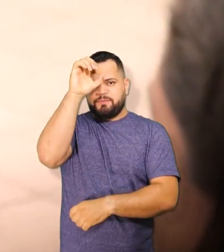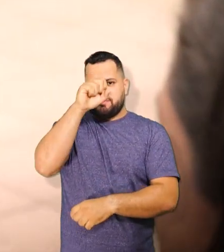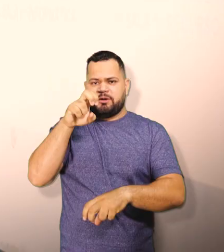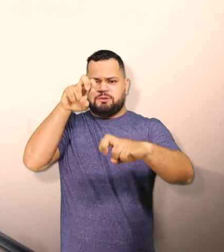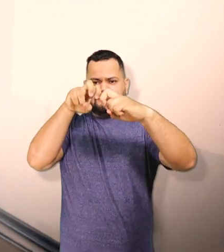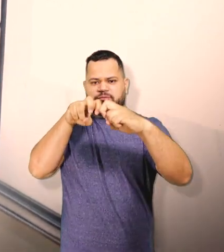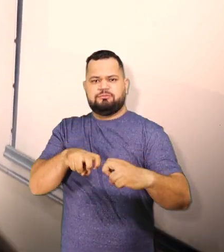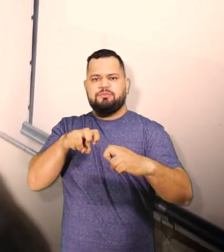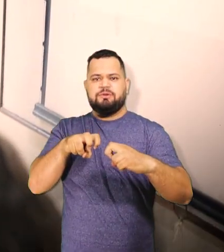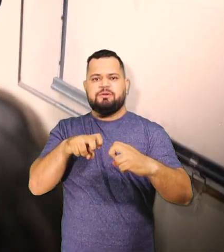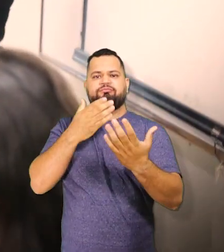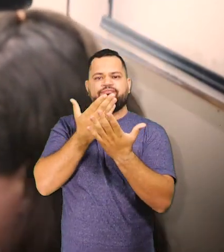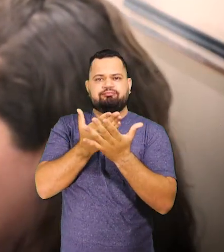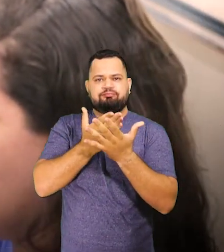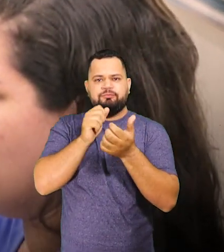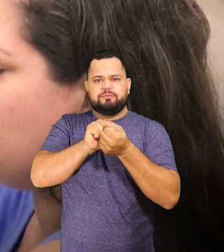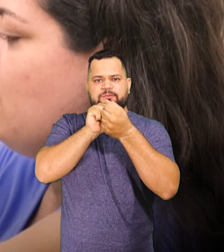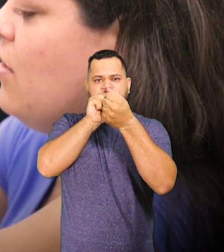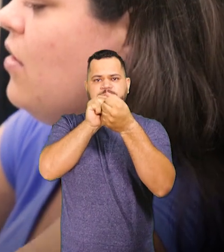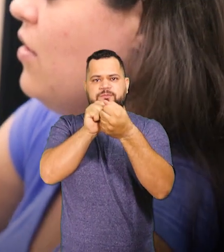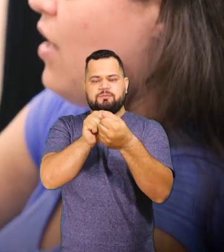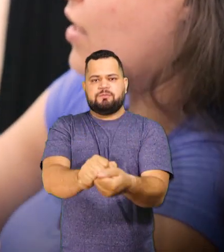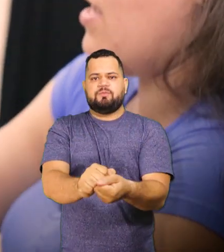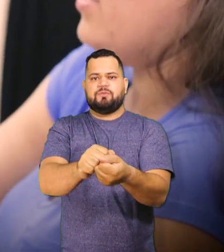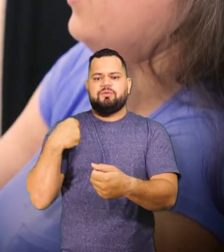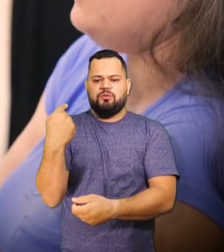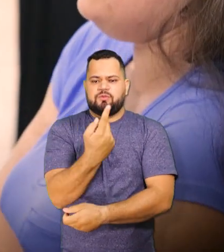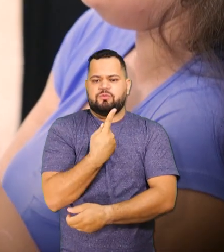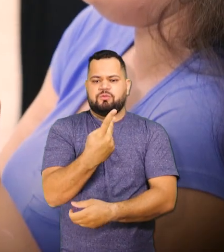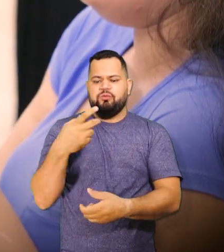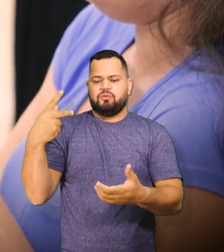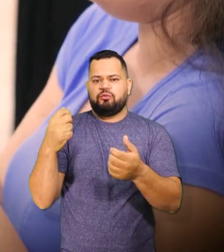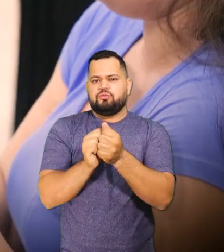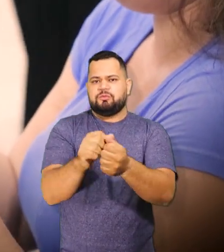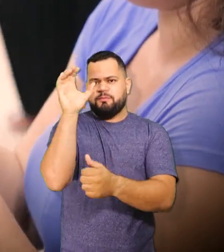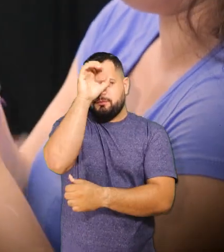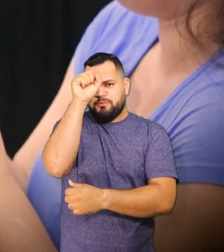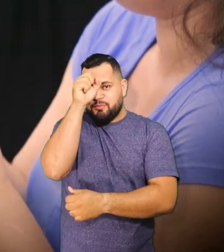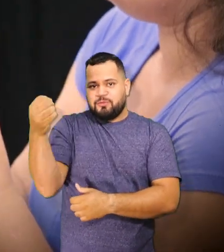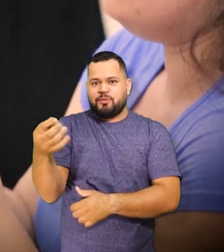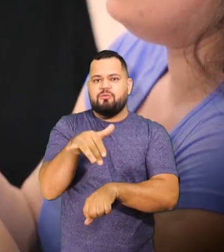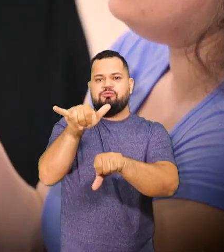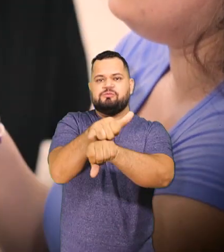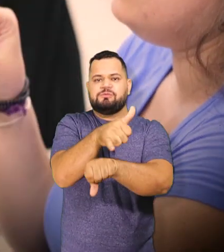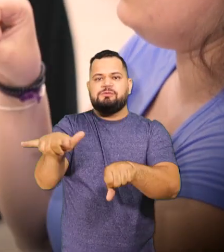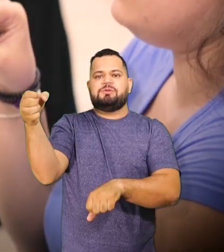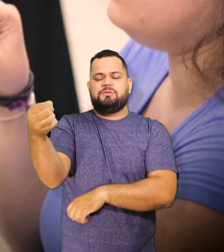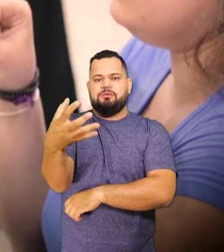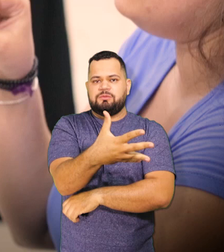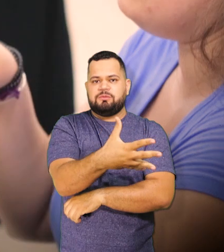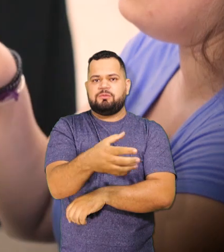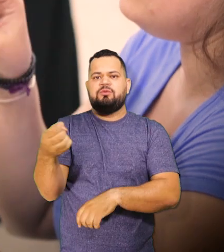senta aqui e toda aula que nós participamos, nós aprendemos algo novo, é uma estratégia nova,